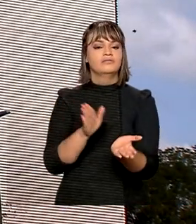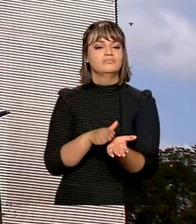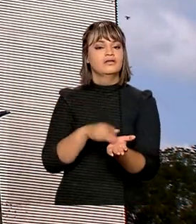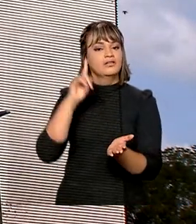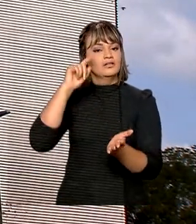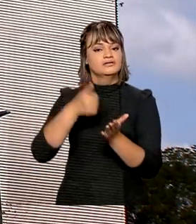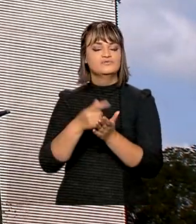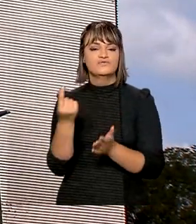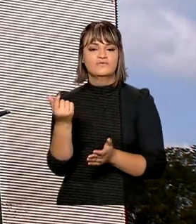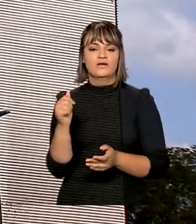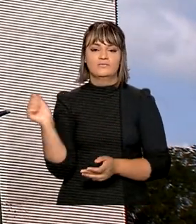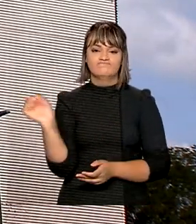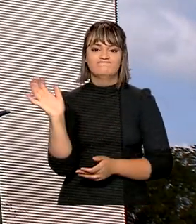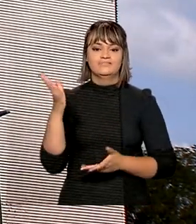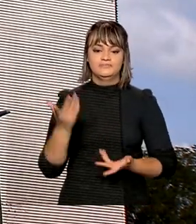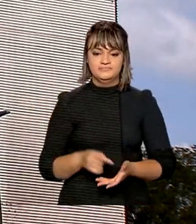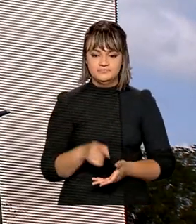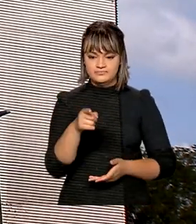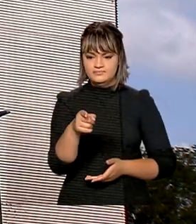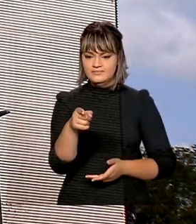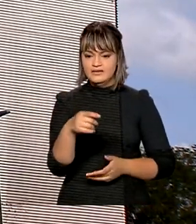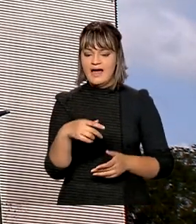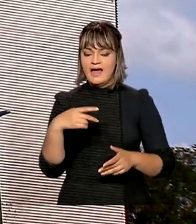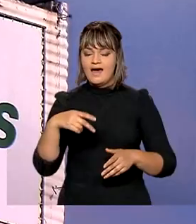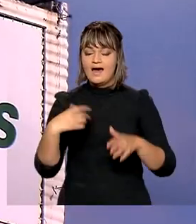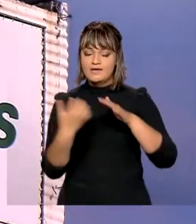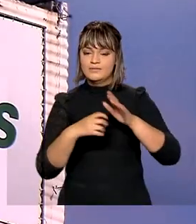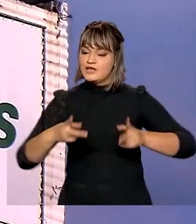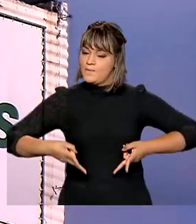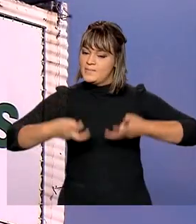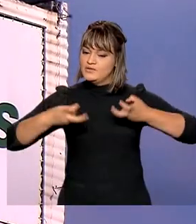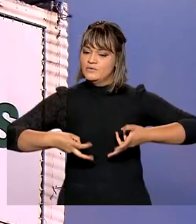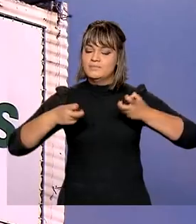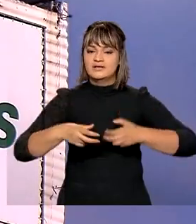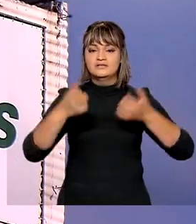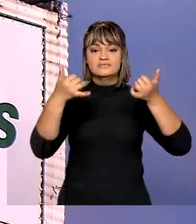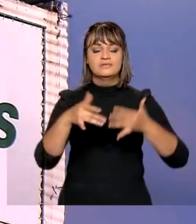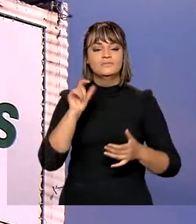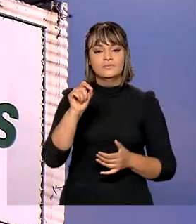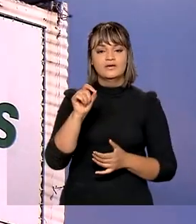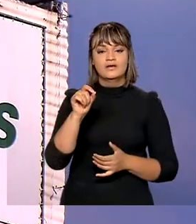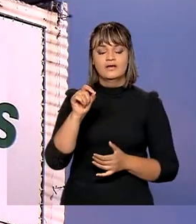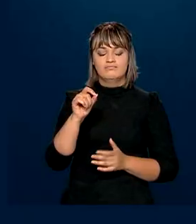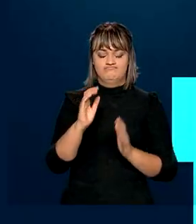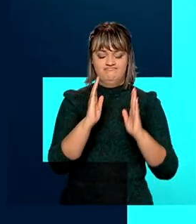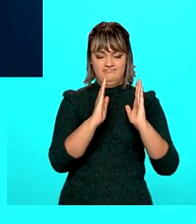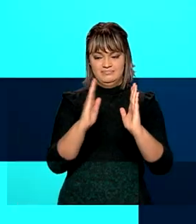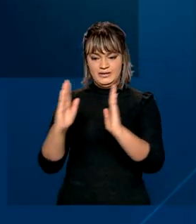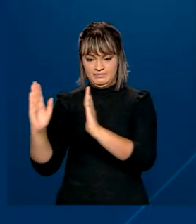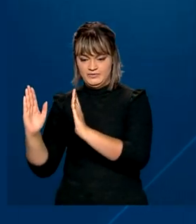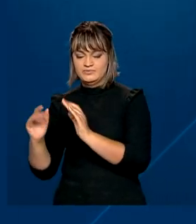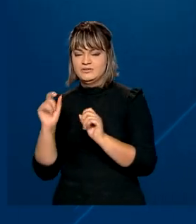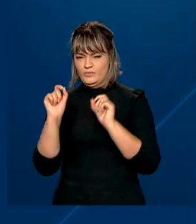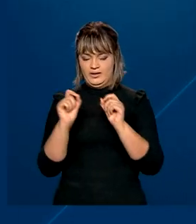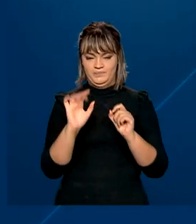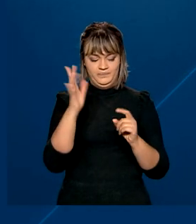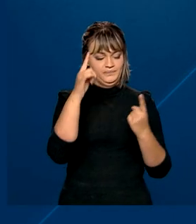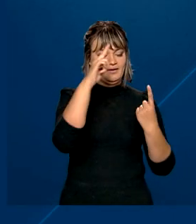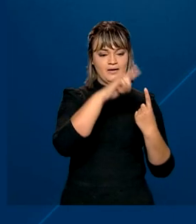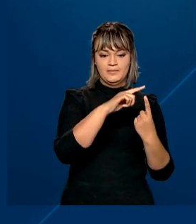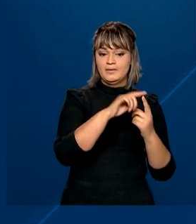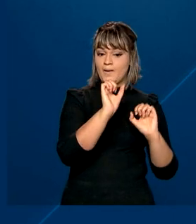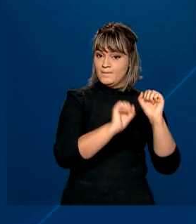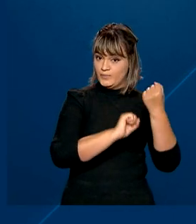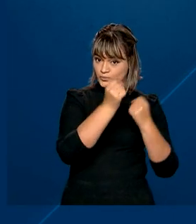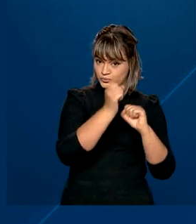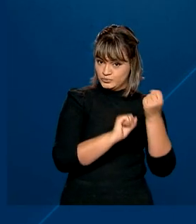a Petrobras, a composição de preços ao consumidor ocorre em cinco etapas. Primeiro, tem a produção